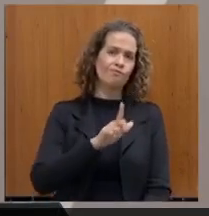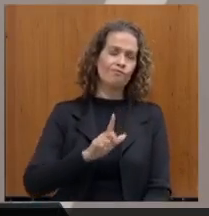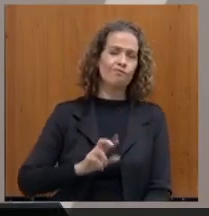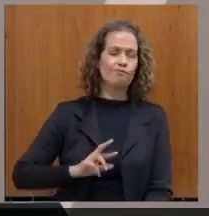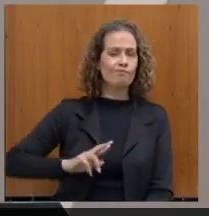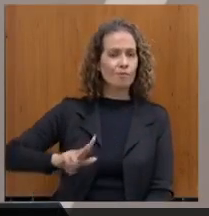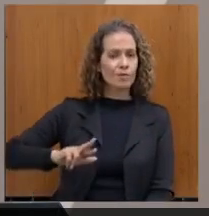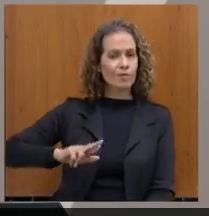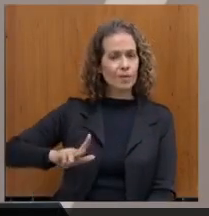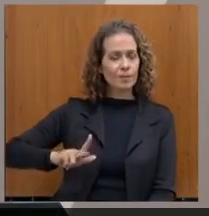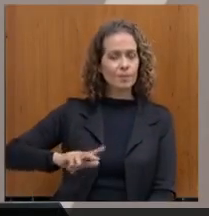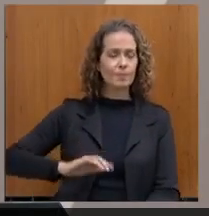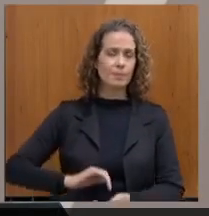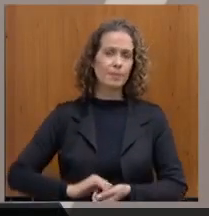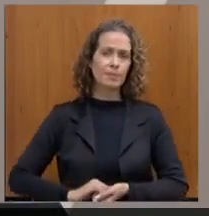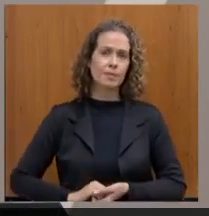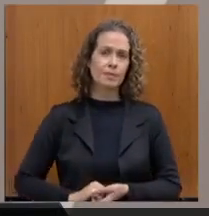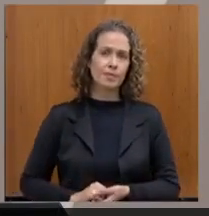isenções.